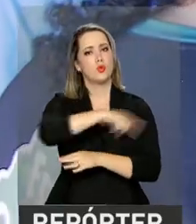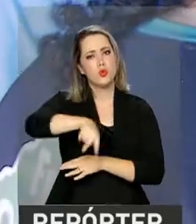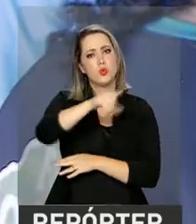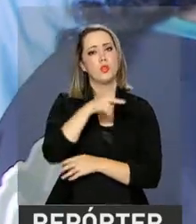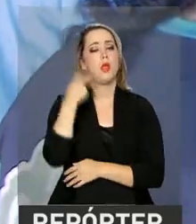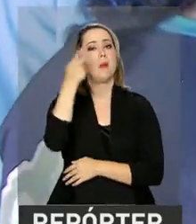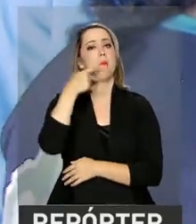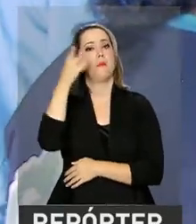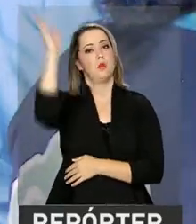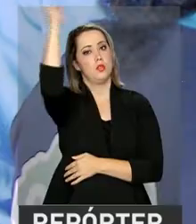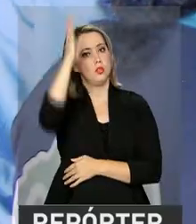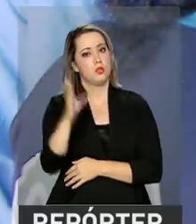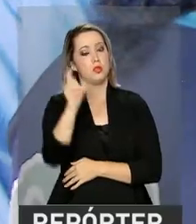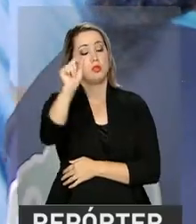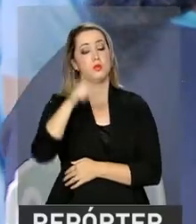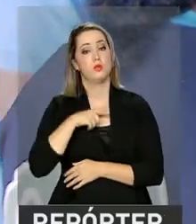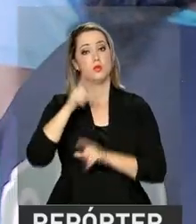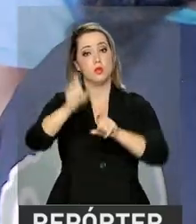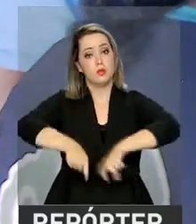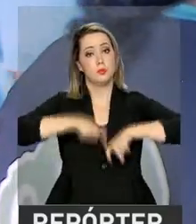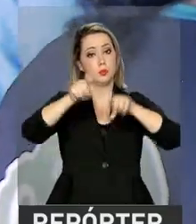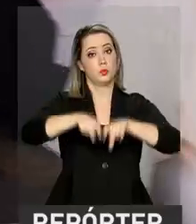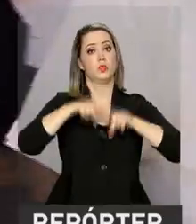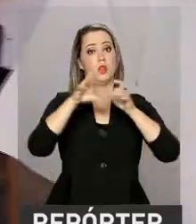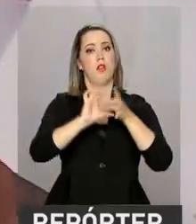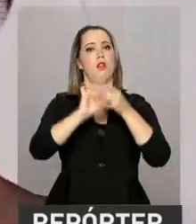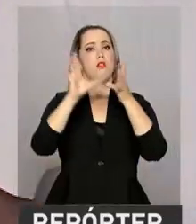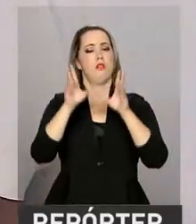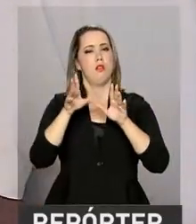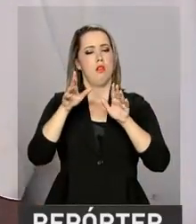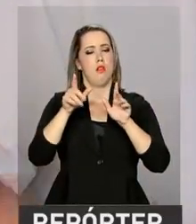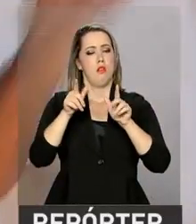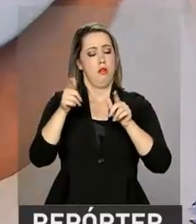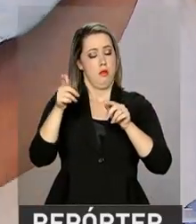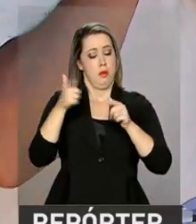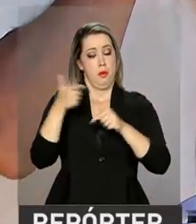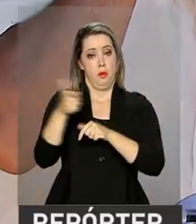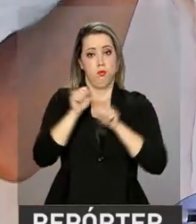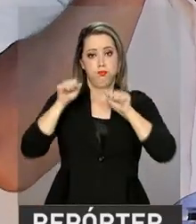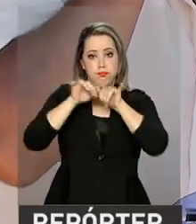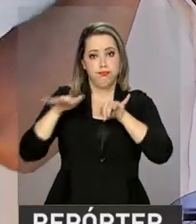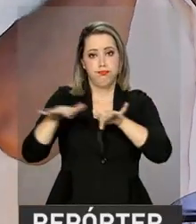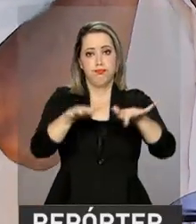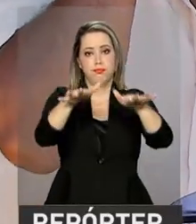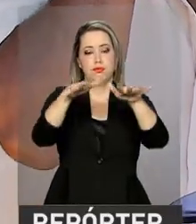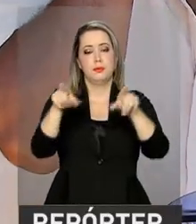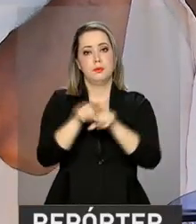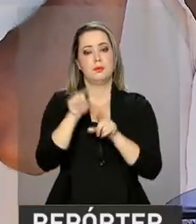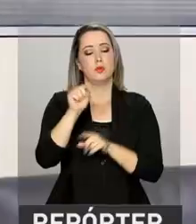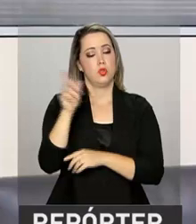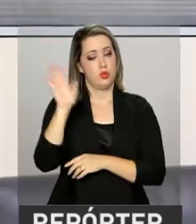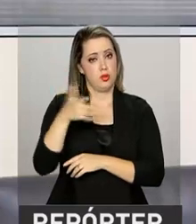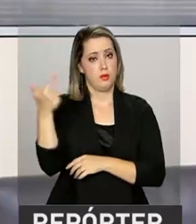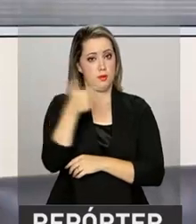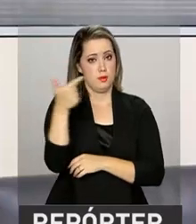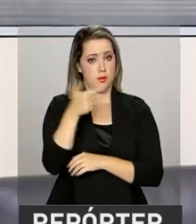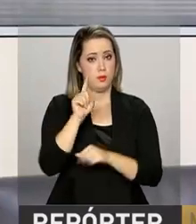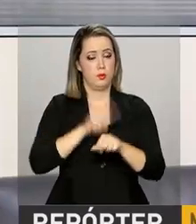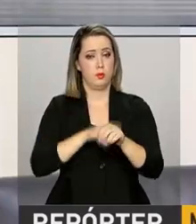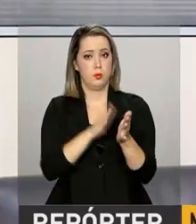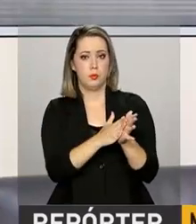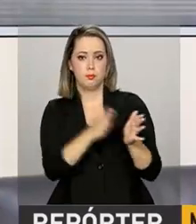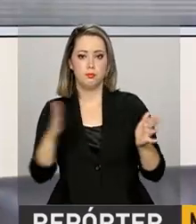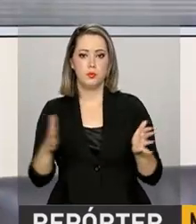Política Nacional de Agroecologia e Produção Orgânica, que começou em 2013 e já está na sua segunda fase. Levar o